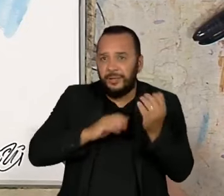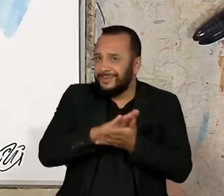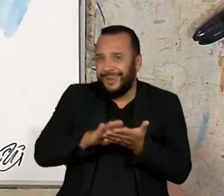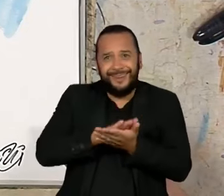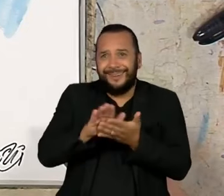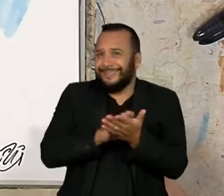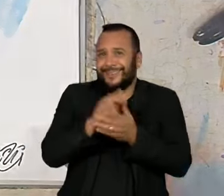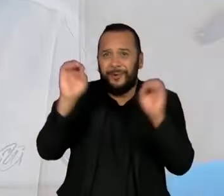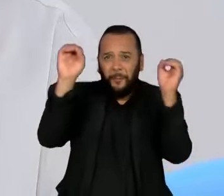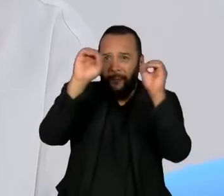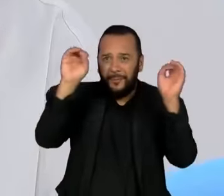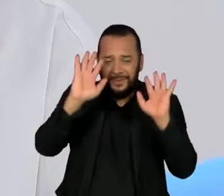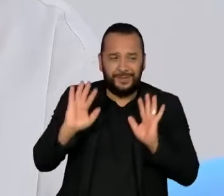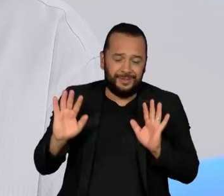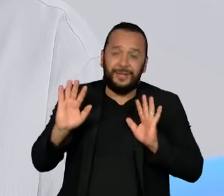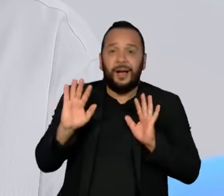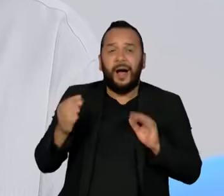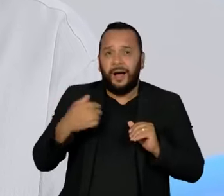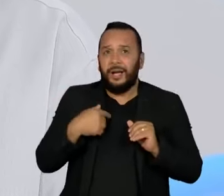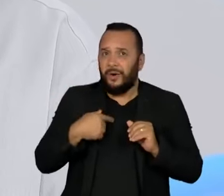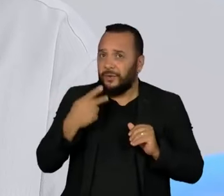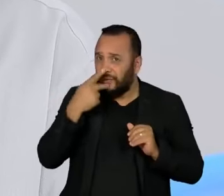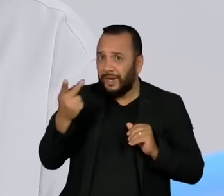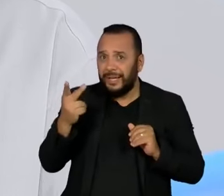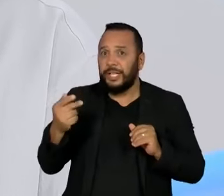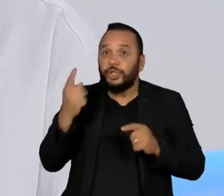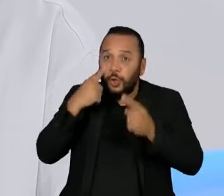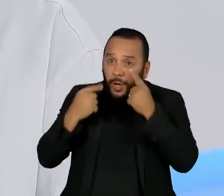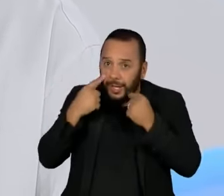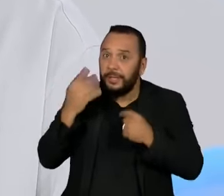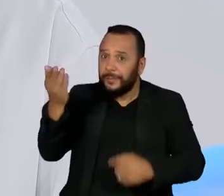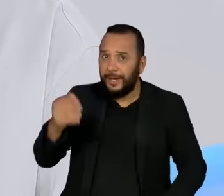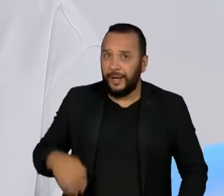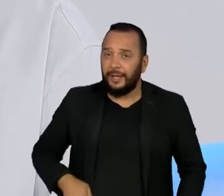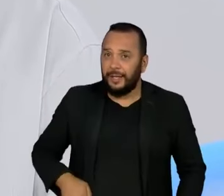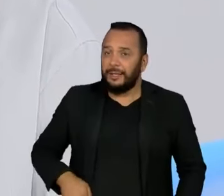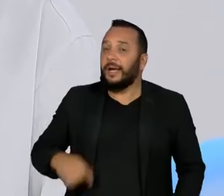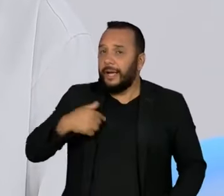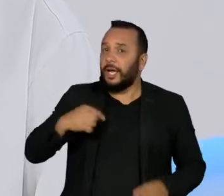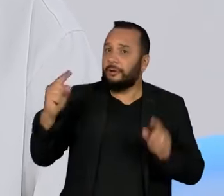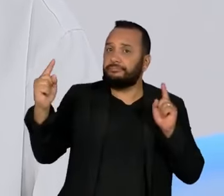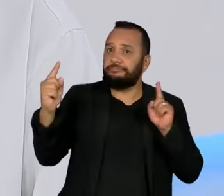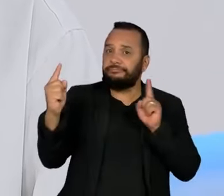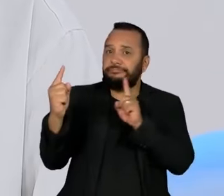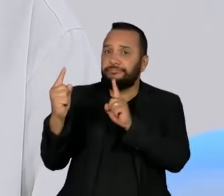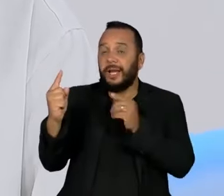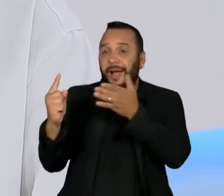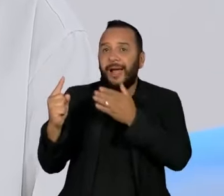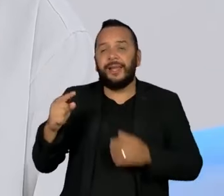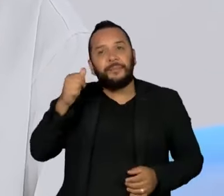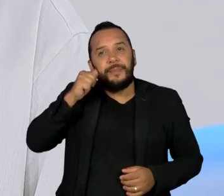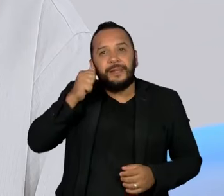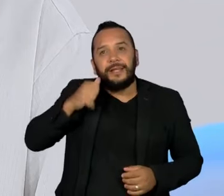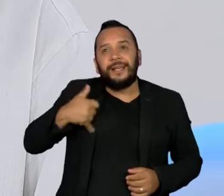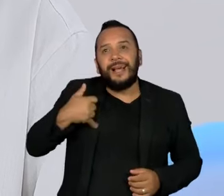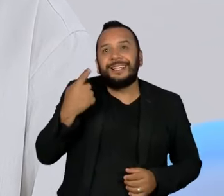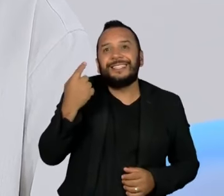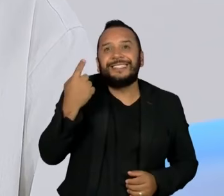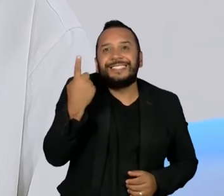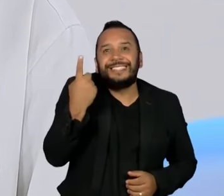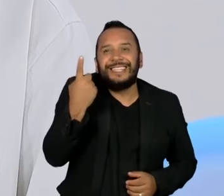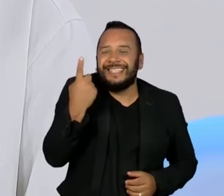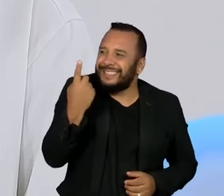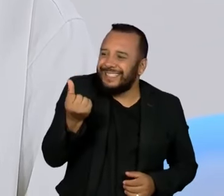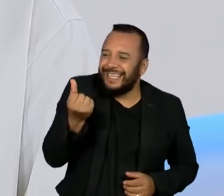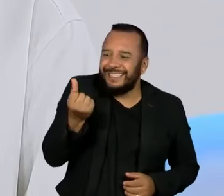feito absolutamente nada, e eu disse isso para ela em prantos, na frente dela. Ela é uma menina de 16 anos, é um homem de 29,